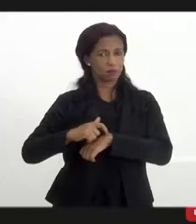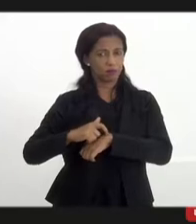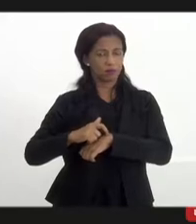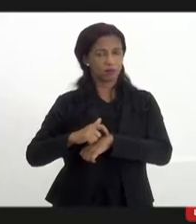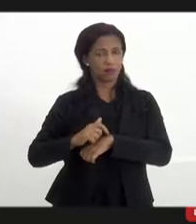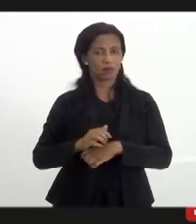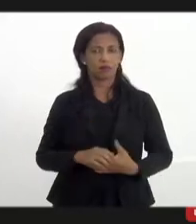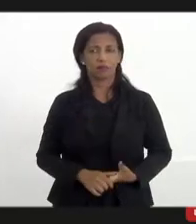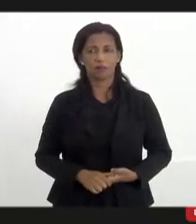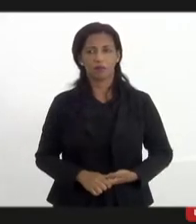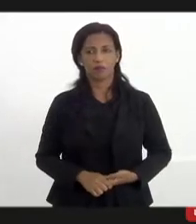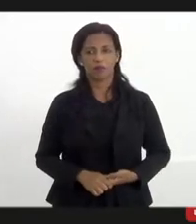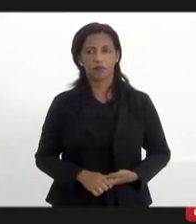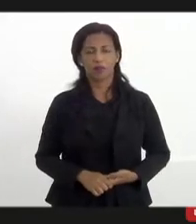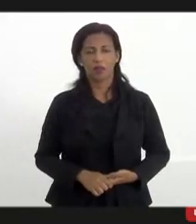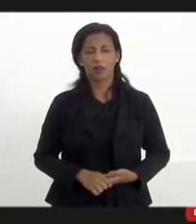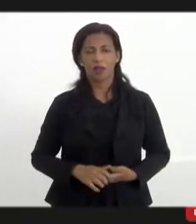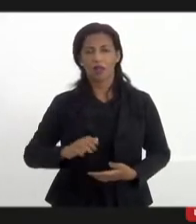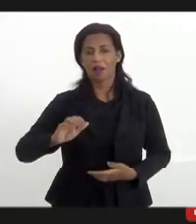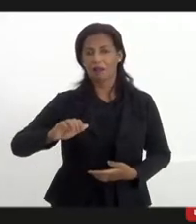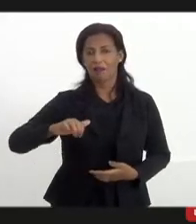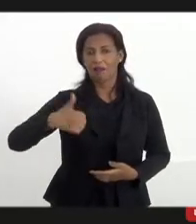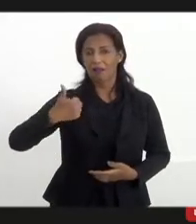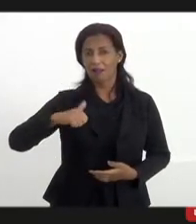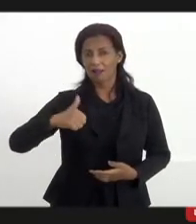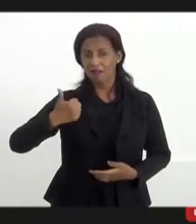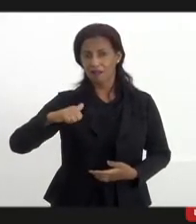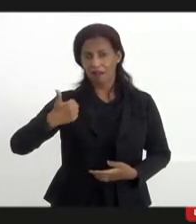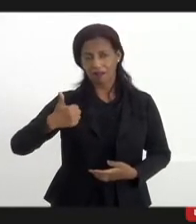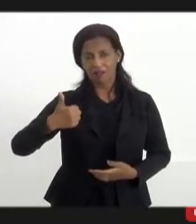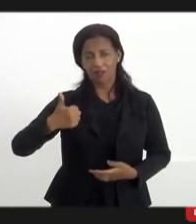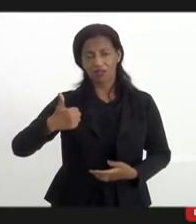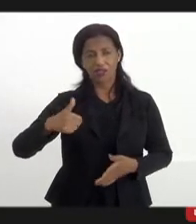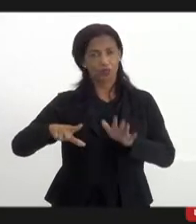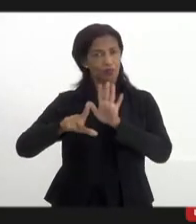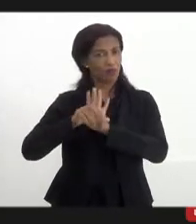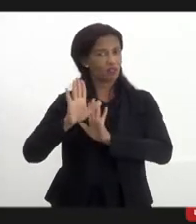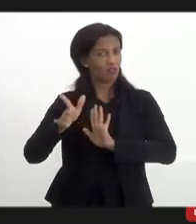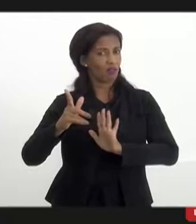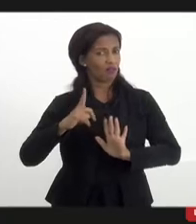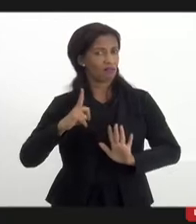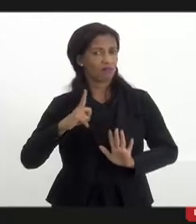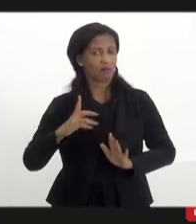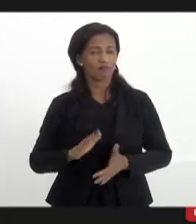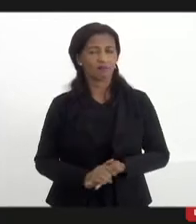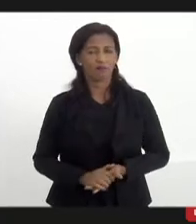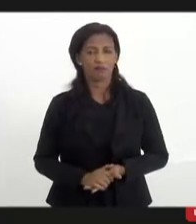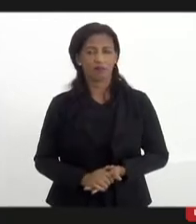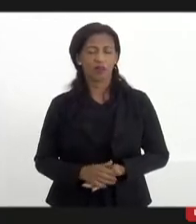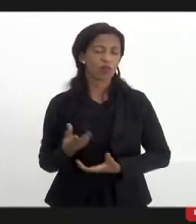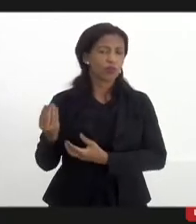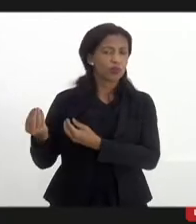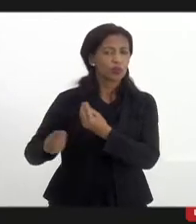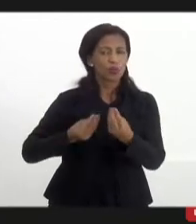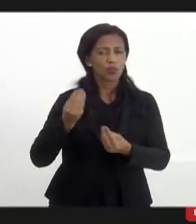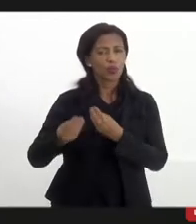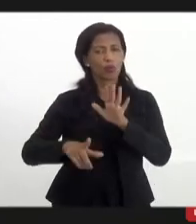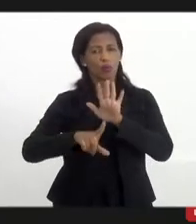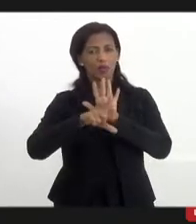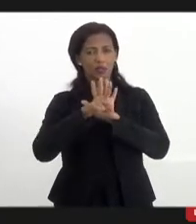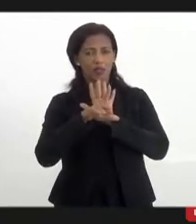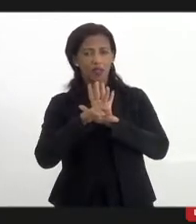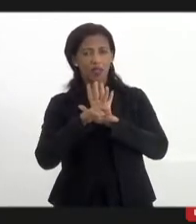a questão da legalidade, a questão de uma lei que já existe, a questão de como que essa lei,